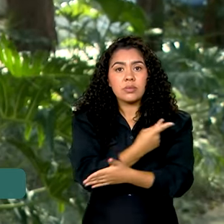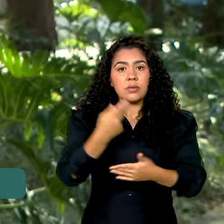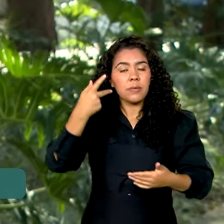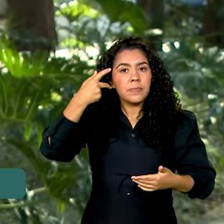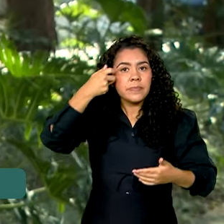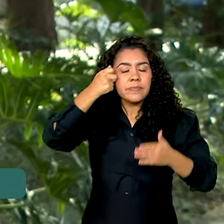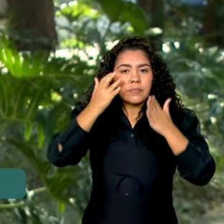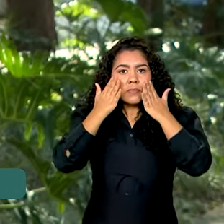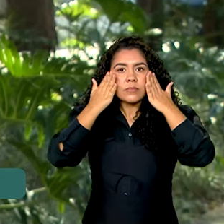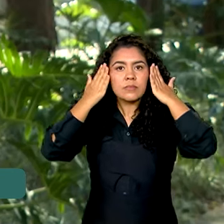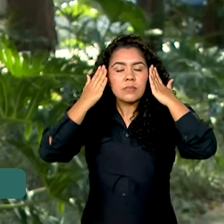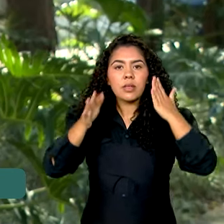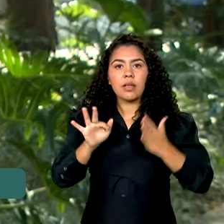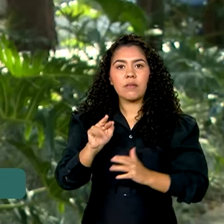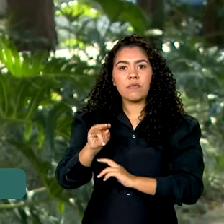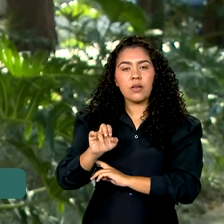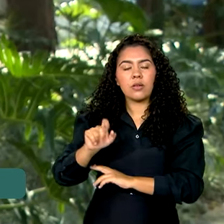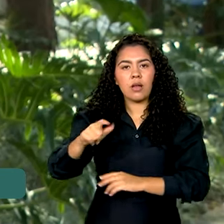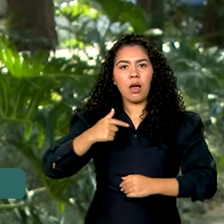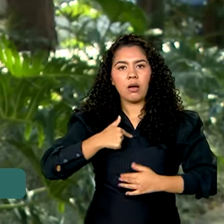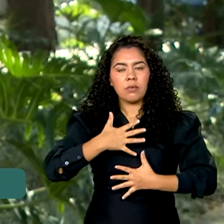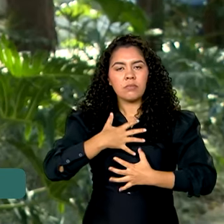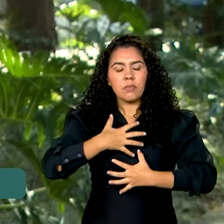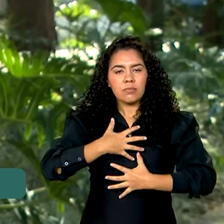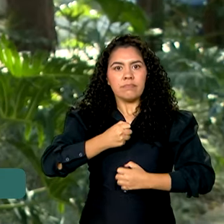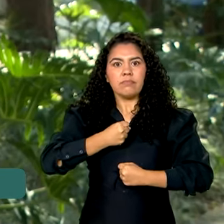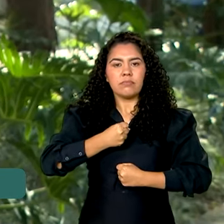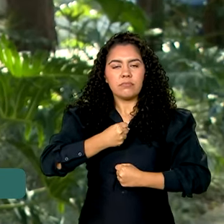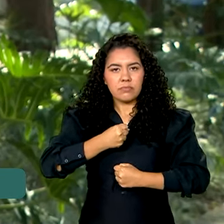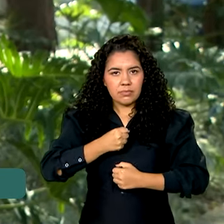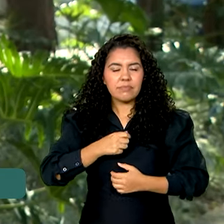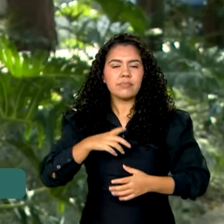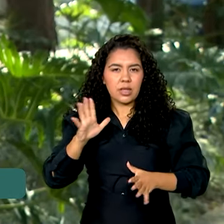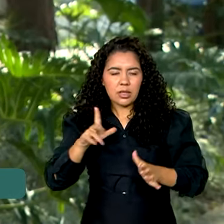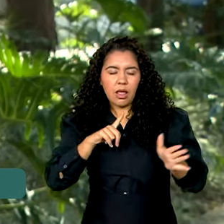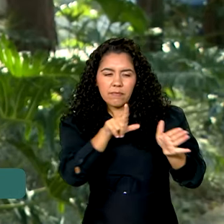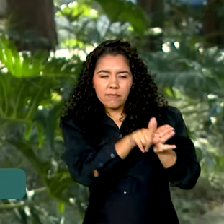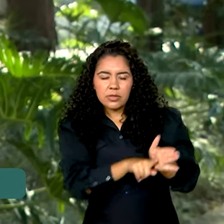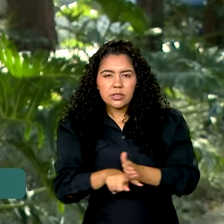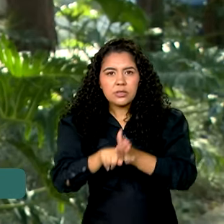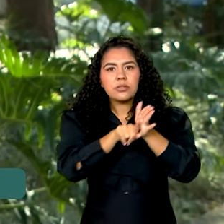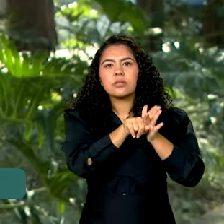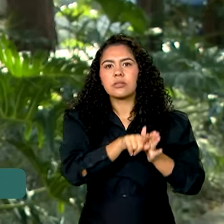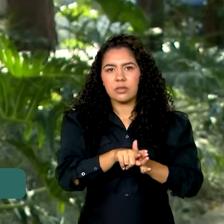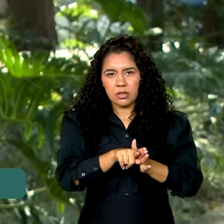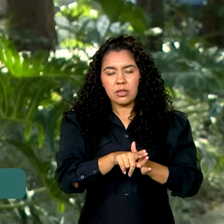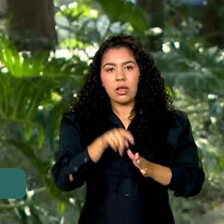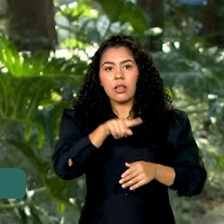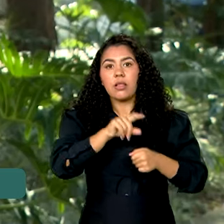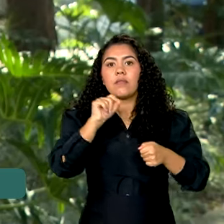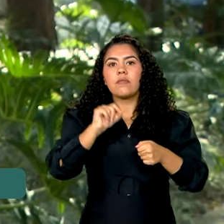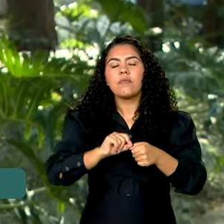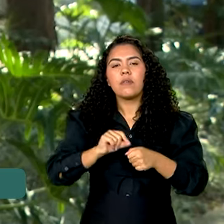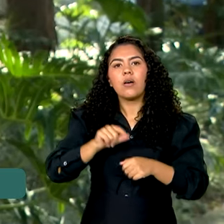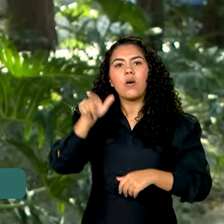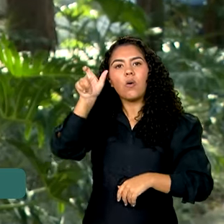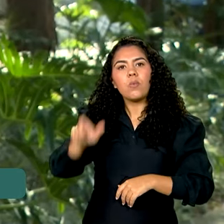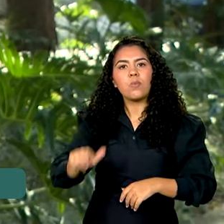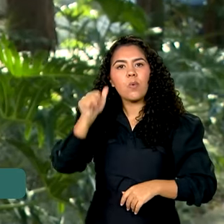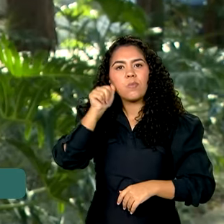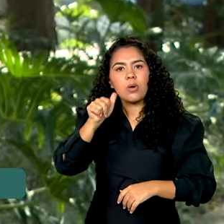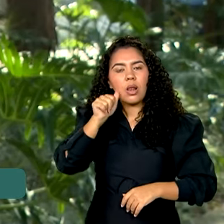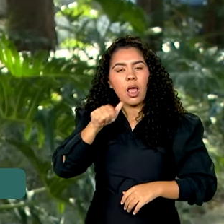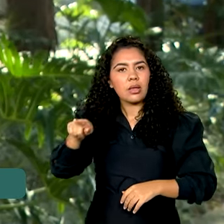Ele teve uma parada cardiorrespiratória. Segundo as investigações, o procedimento foi feito por uma mulher sem